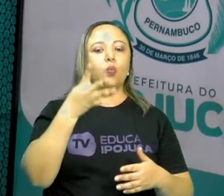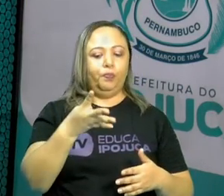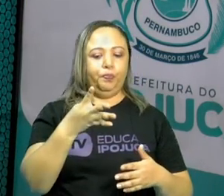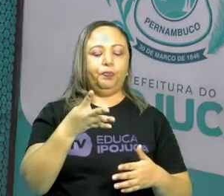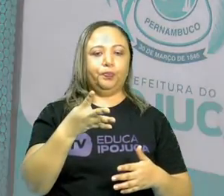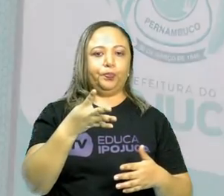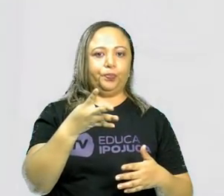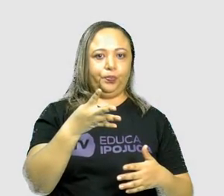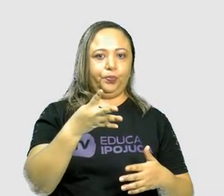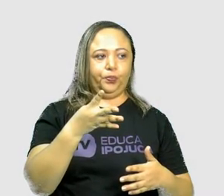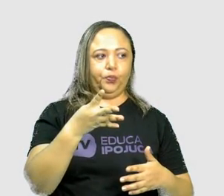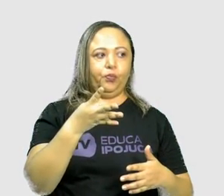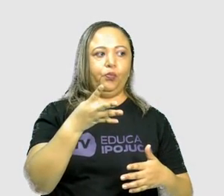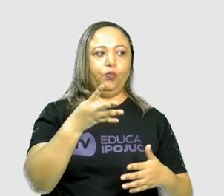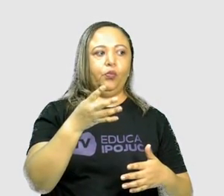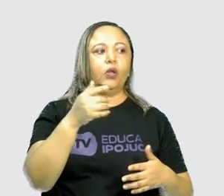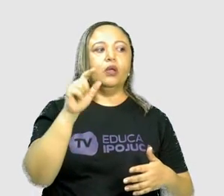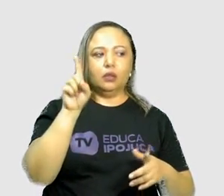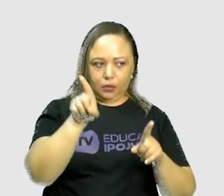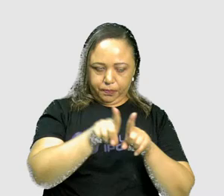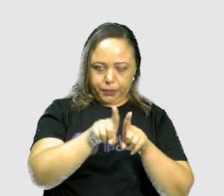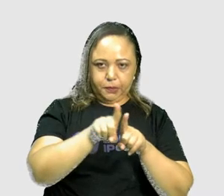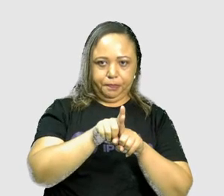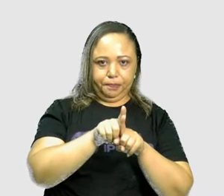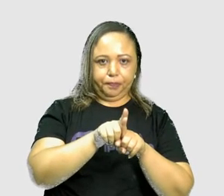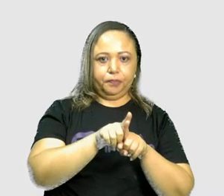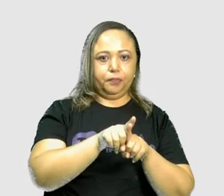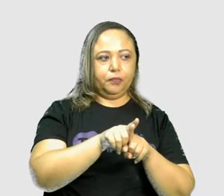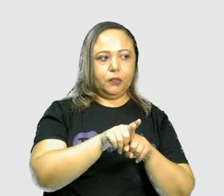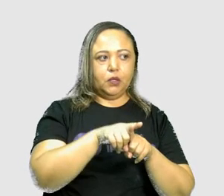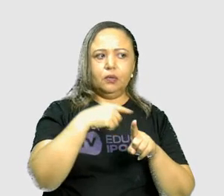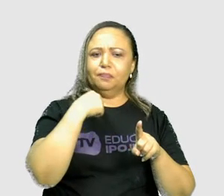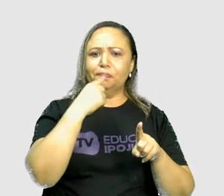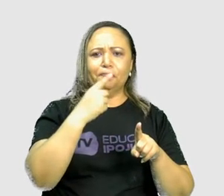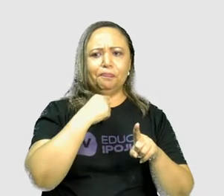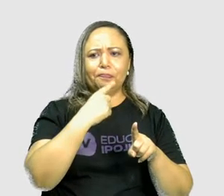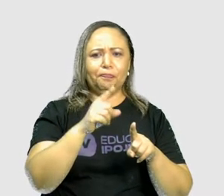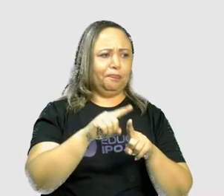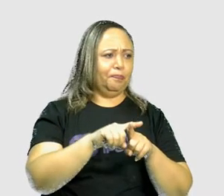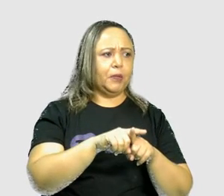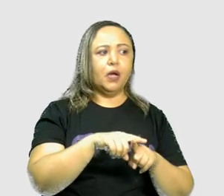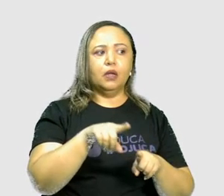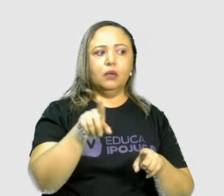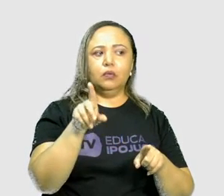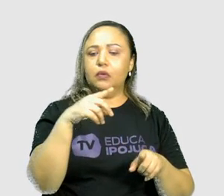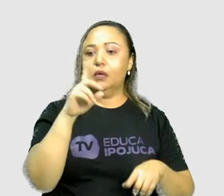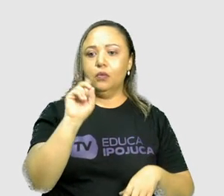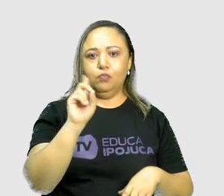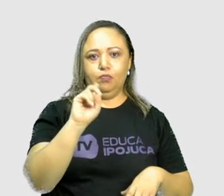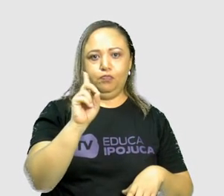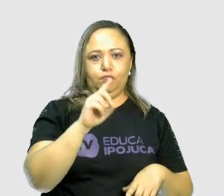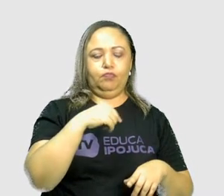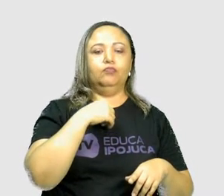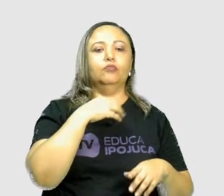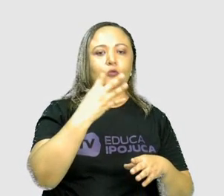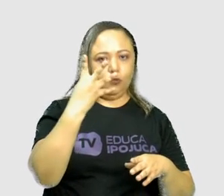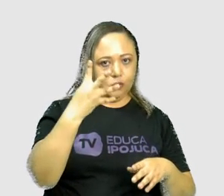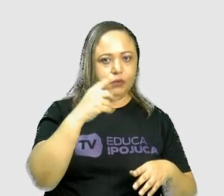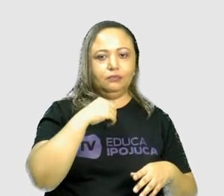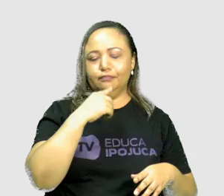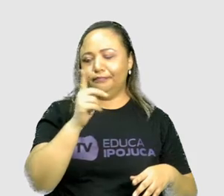também não consegue. Não tem nenhum número que eu pegue o 42